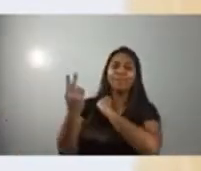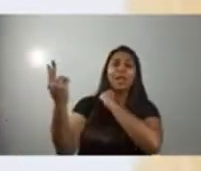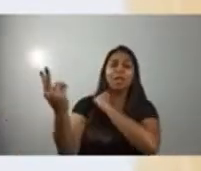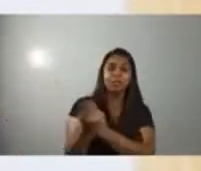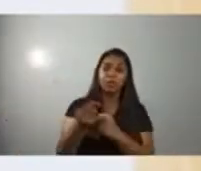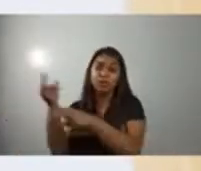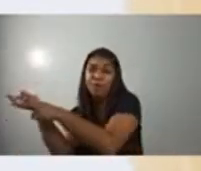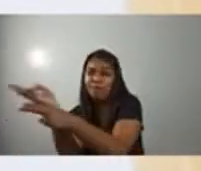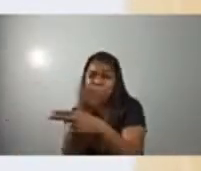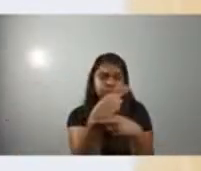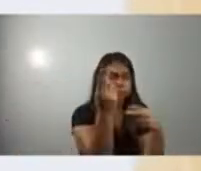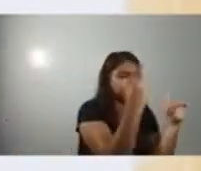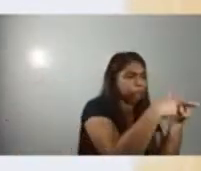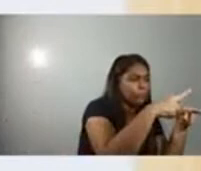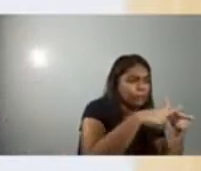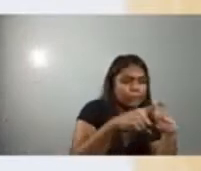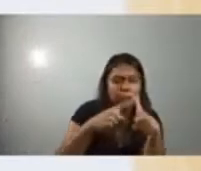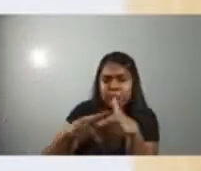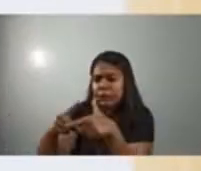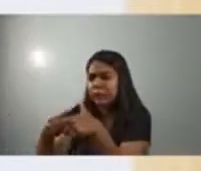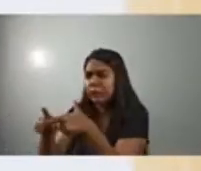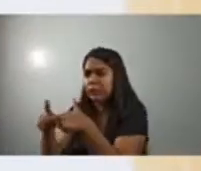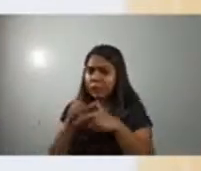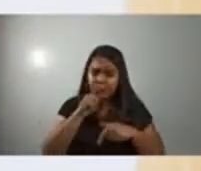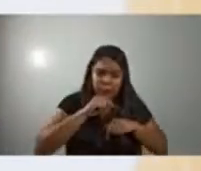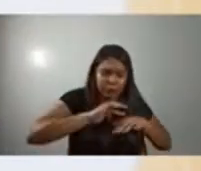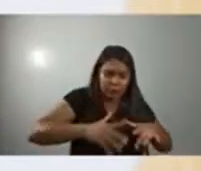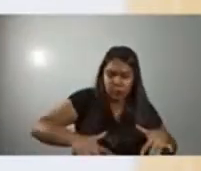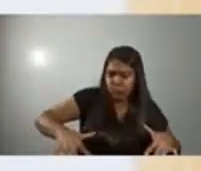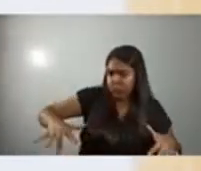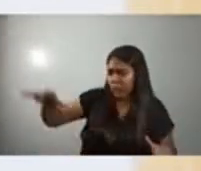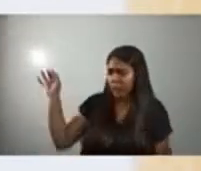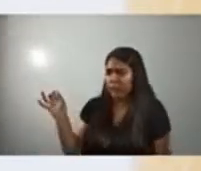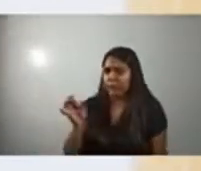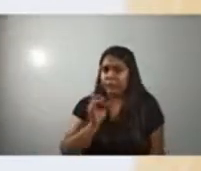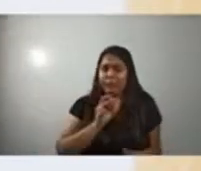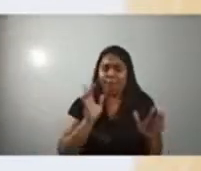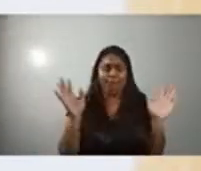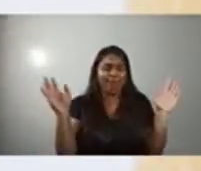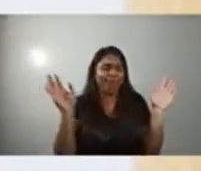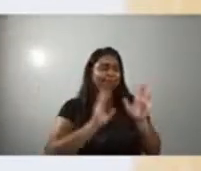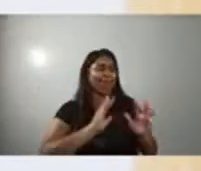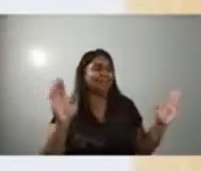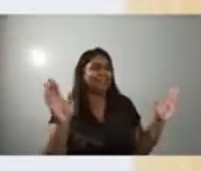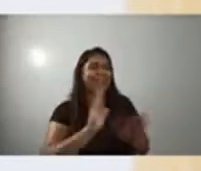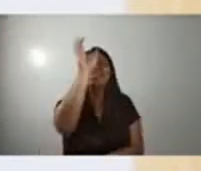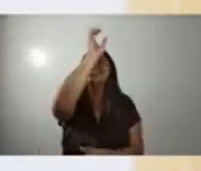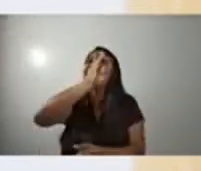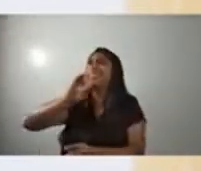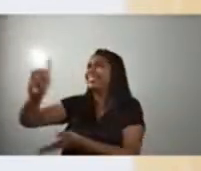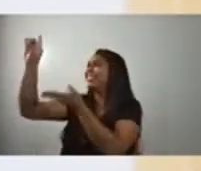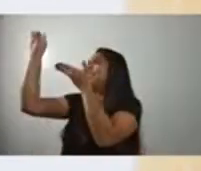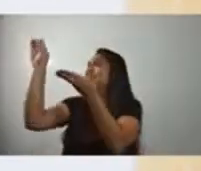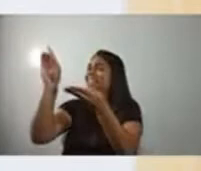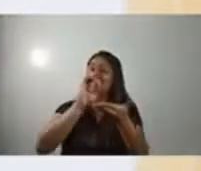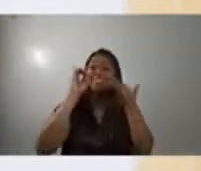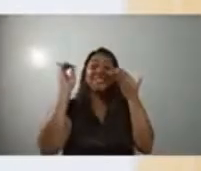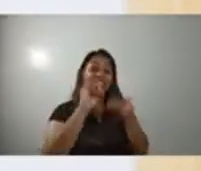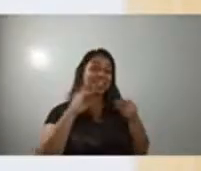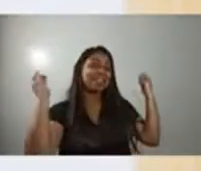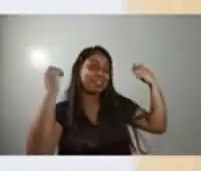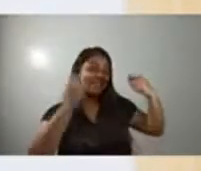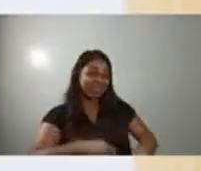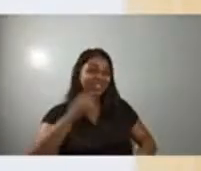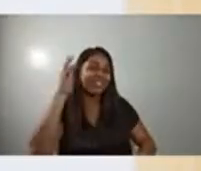Não, não tem tempestade, que Ele não acalme Ele na bonança,